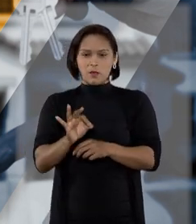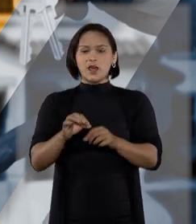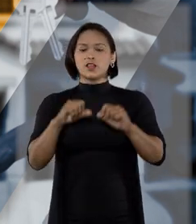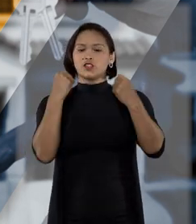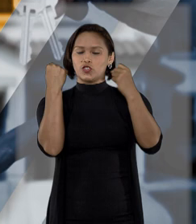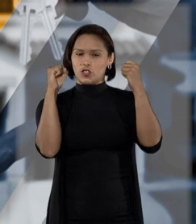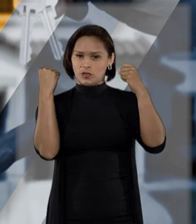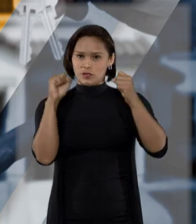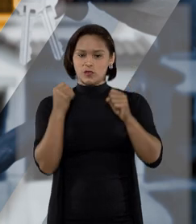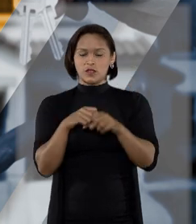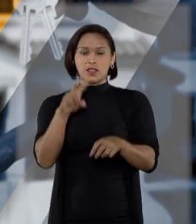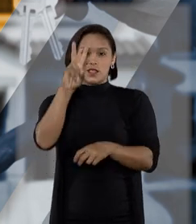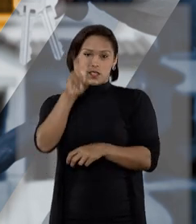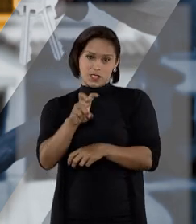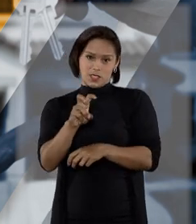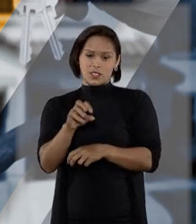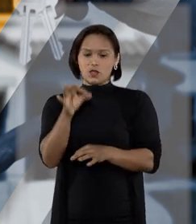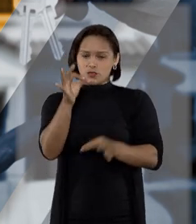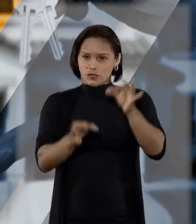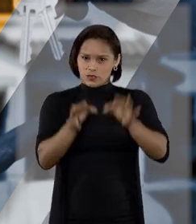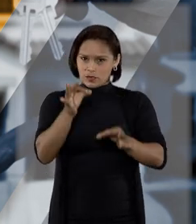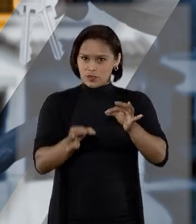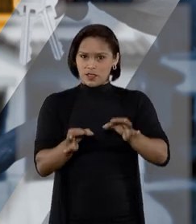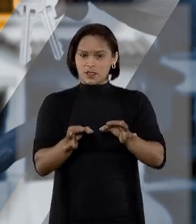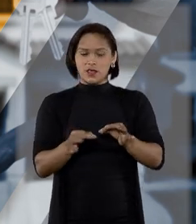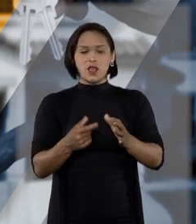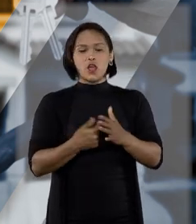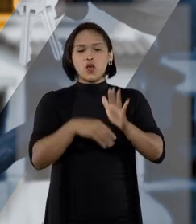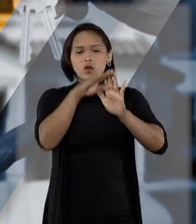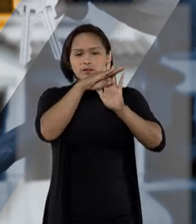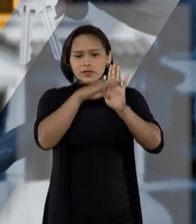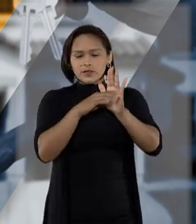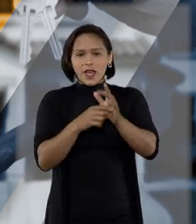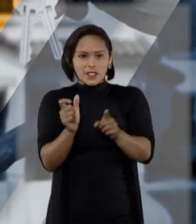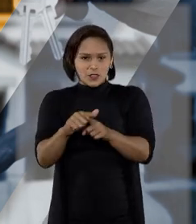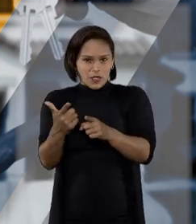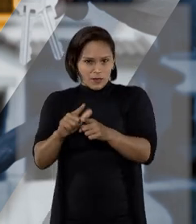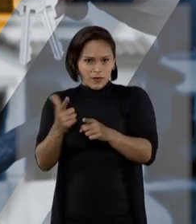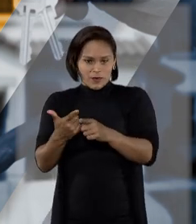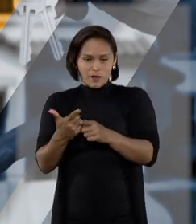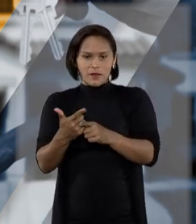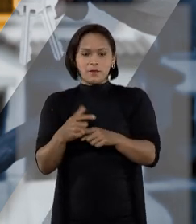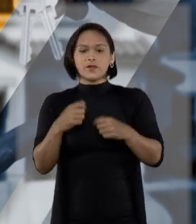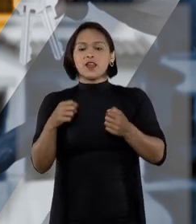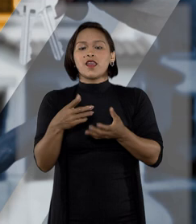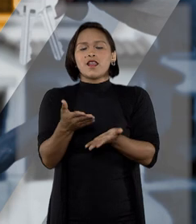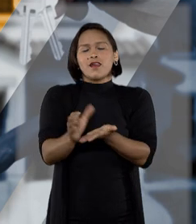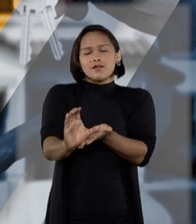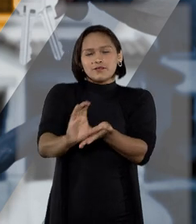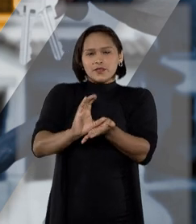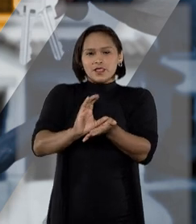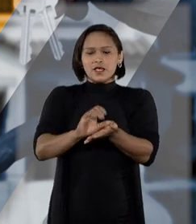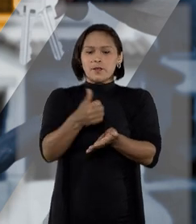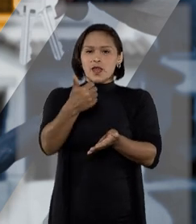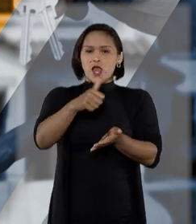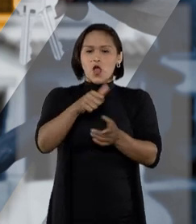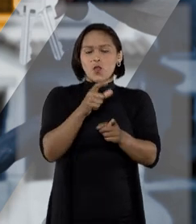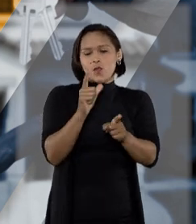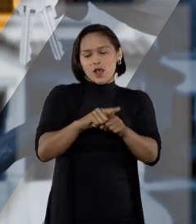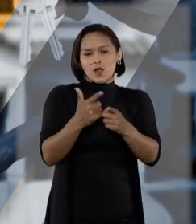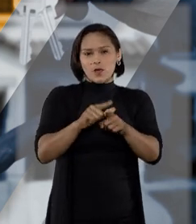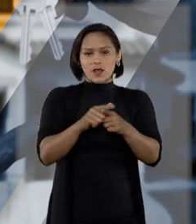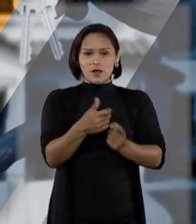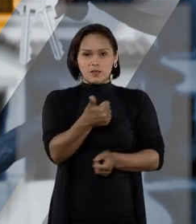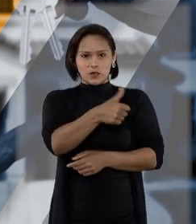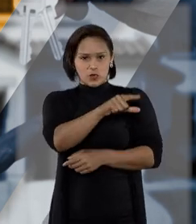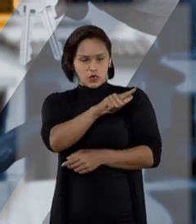industriais e 5% nas vendas judiciais. Quando se trata de locação, o corretor recebe o equivalente a um aluguel por 12